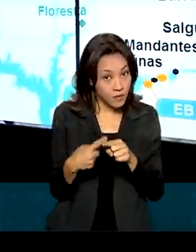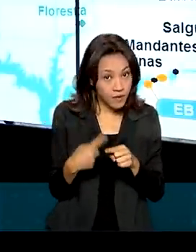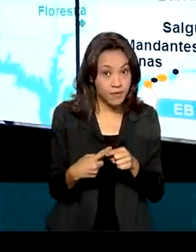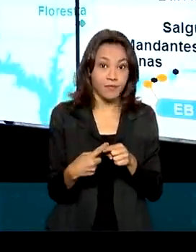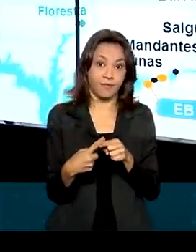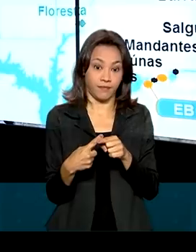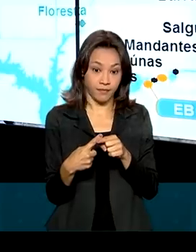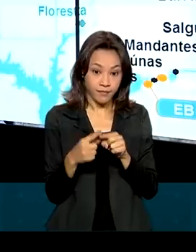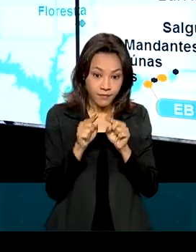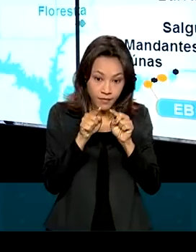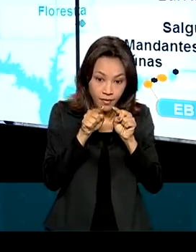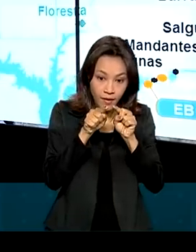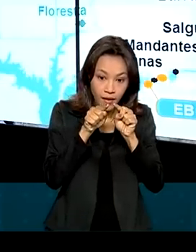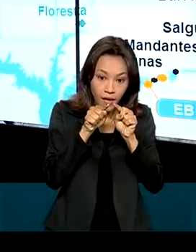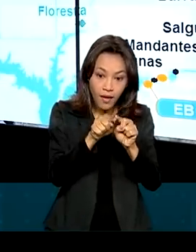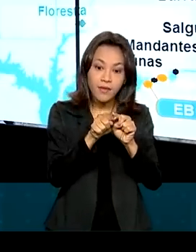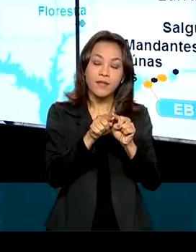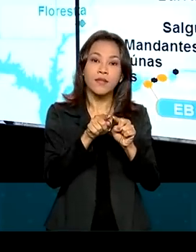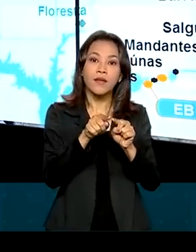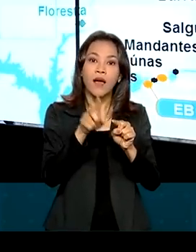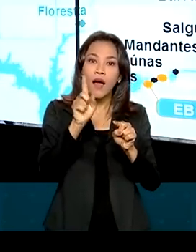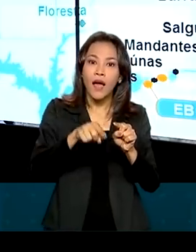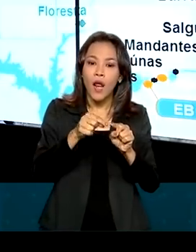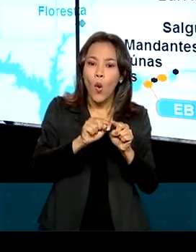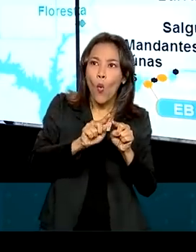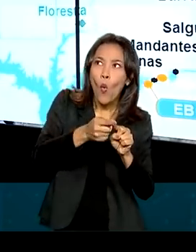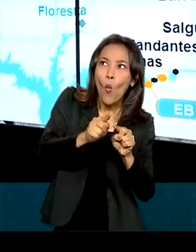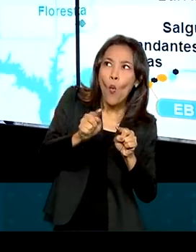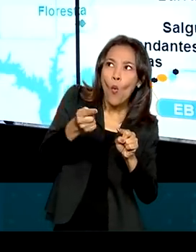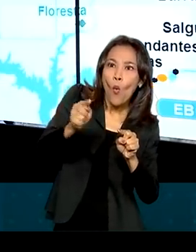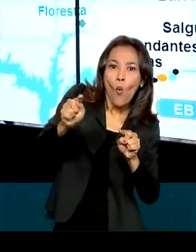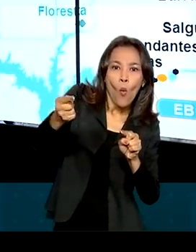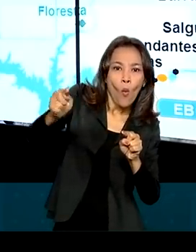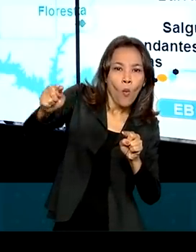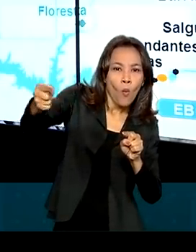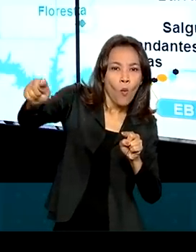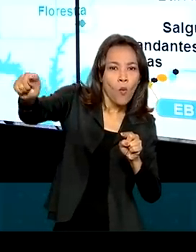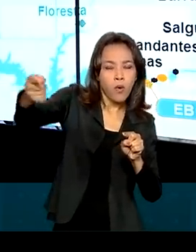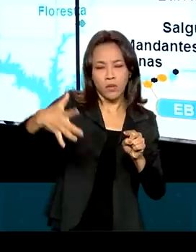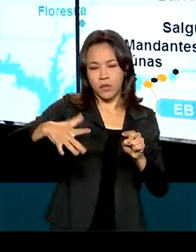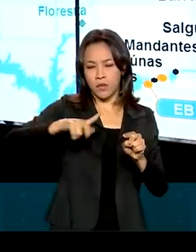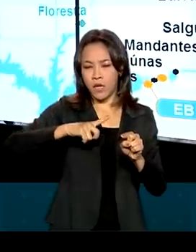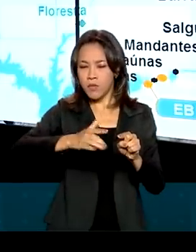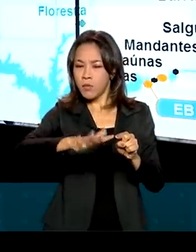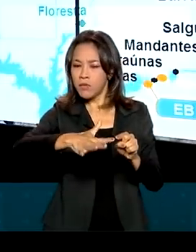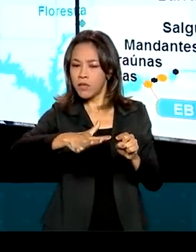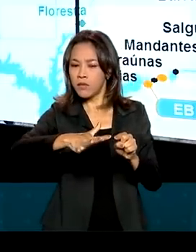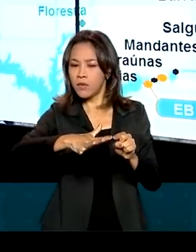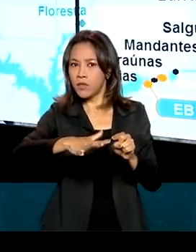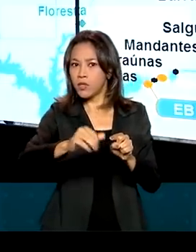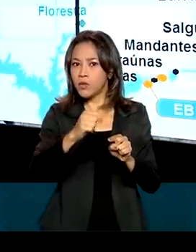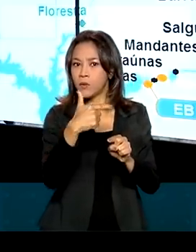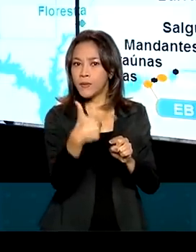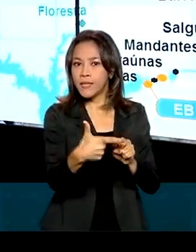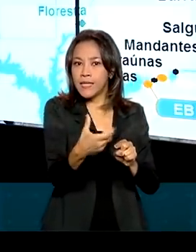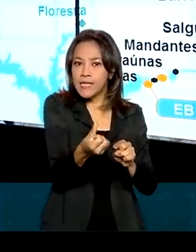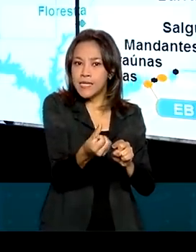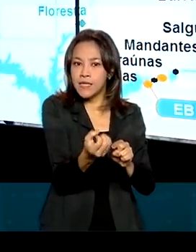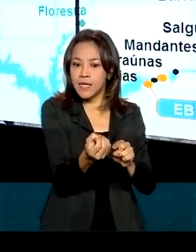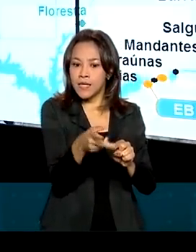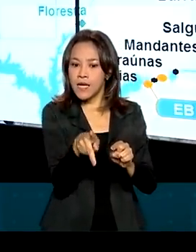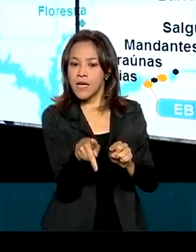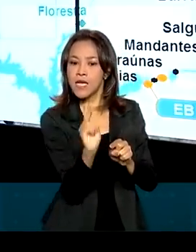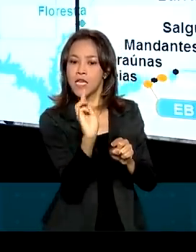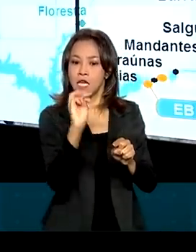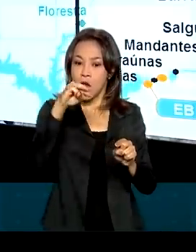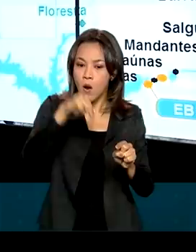é uma estrutura muito longa. Nós temos aproximadamente 260 quilômetros